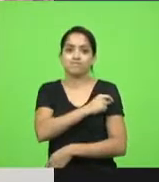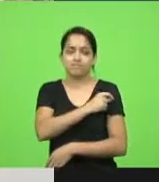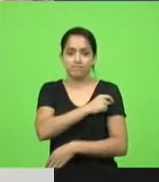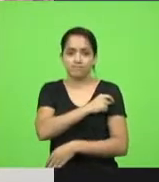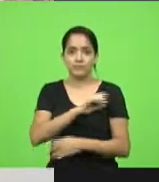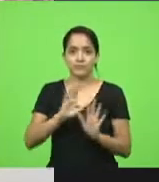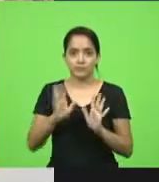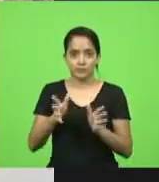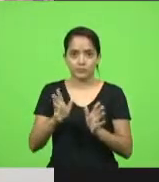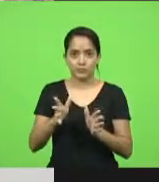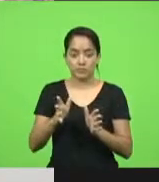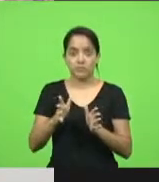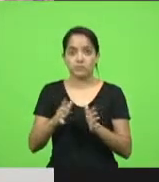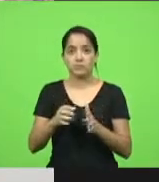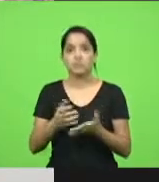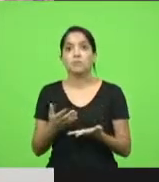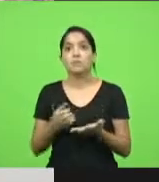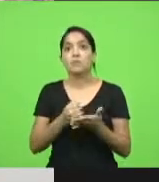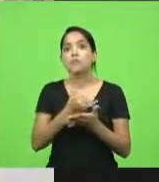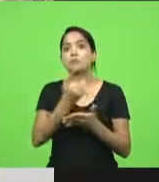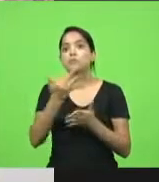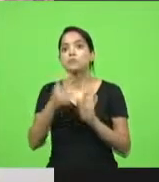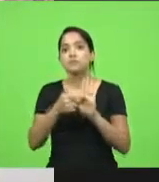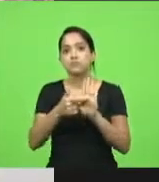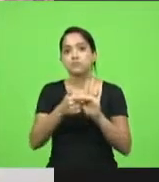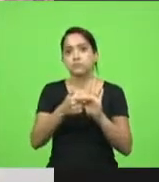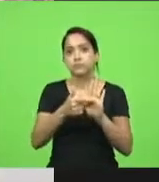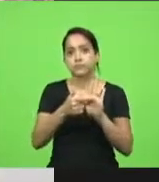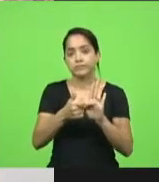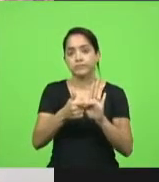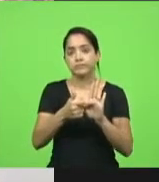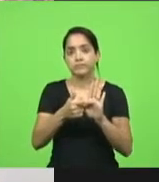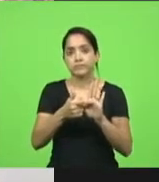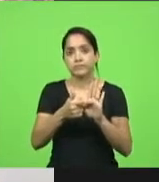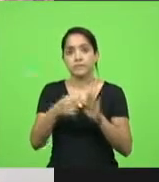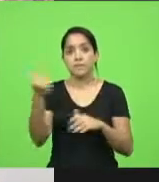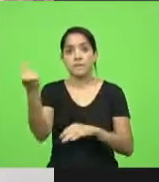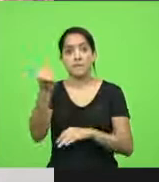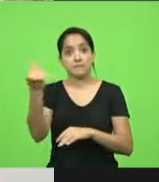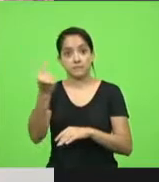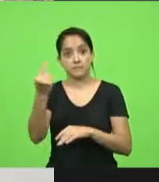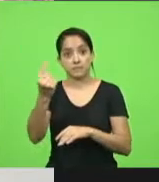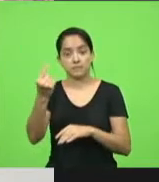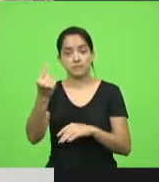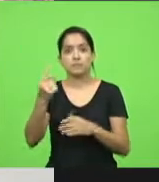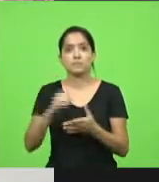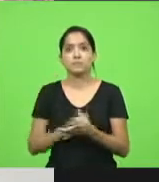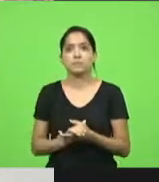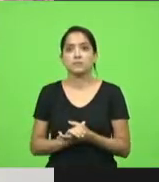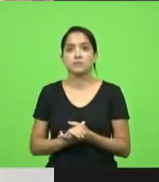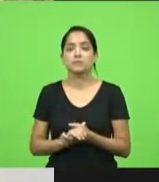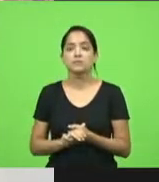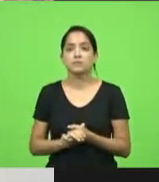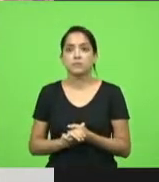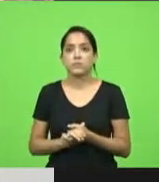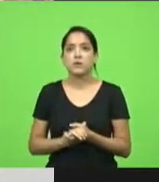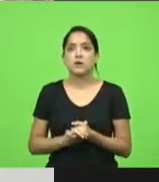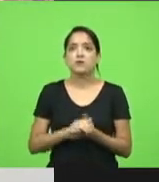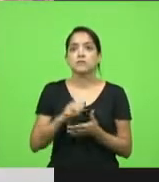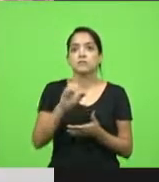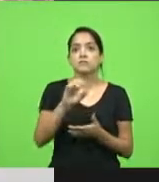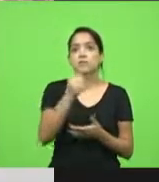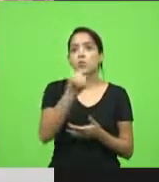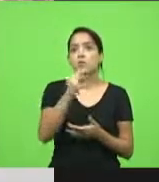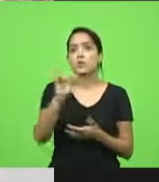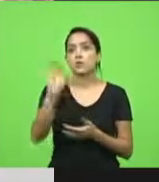E alguns números que eu trago aqui, por exemplo, primeiríssimo lugar, o país de Israel, com 88,77% da